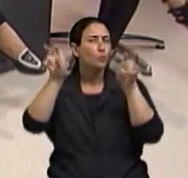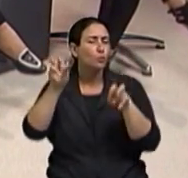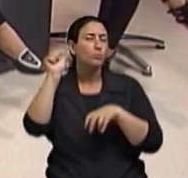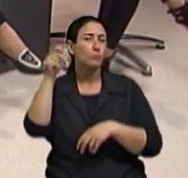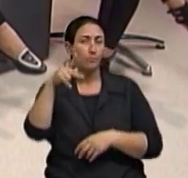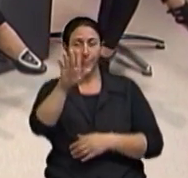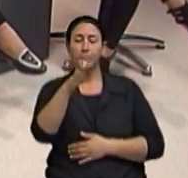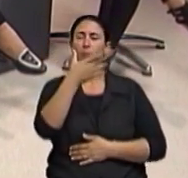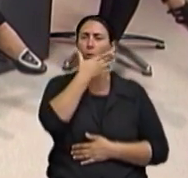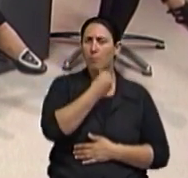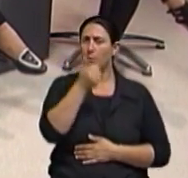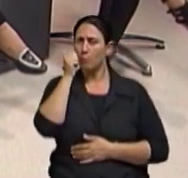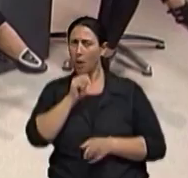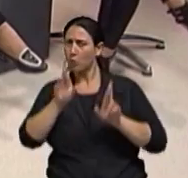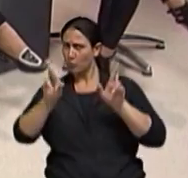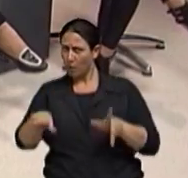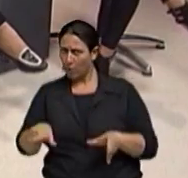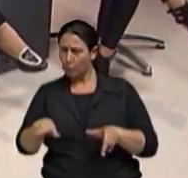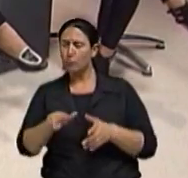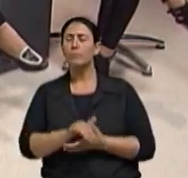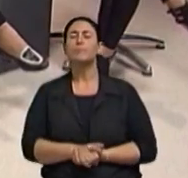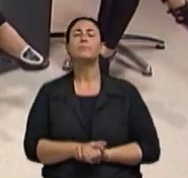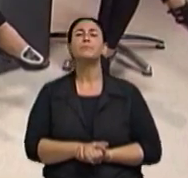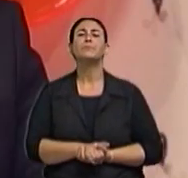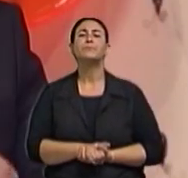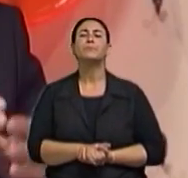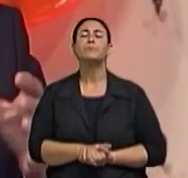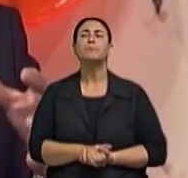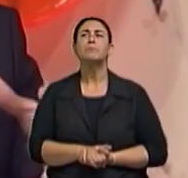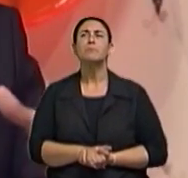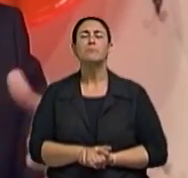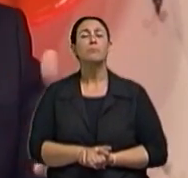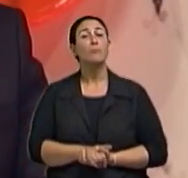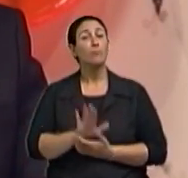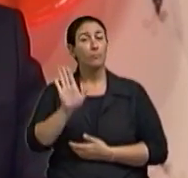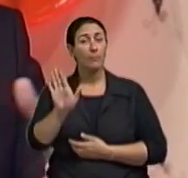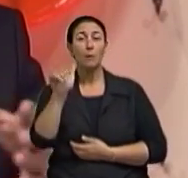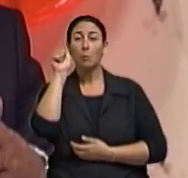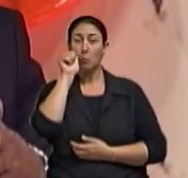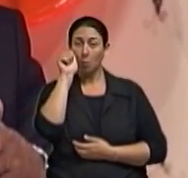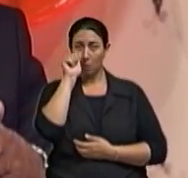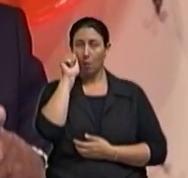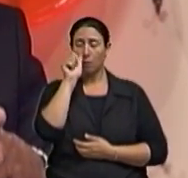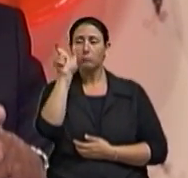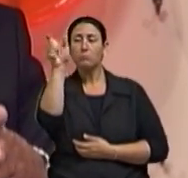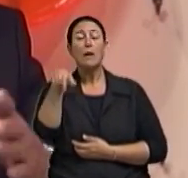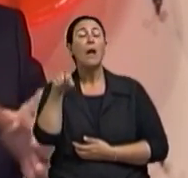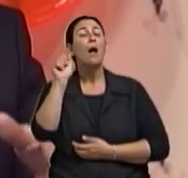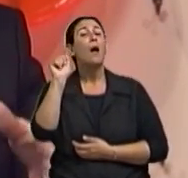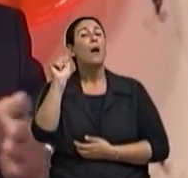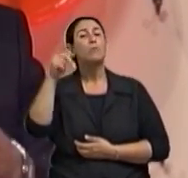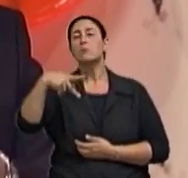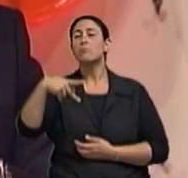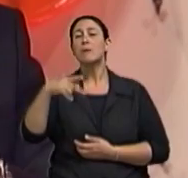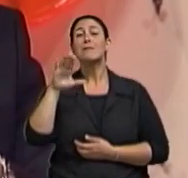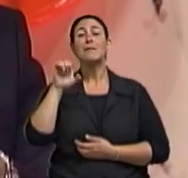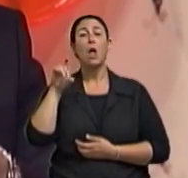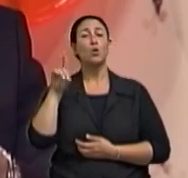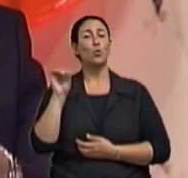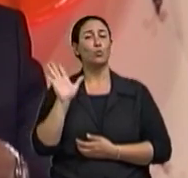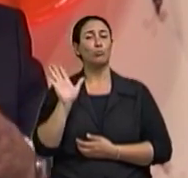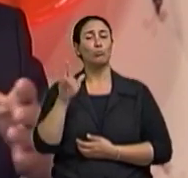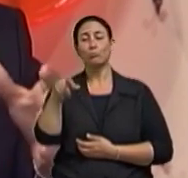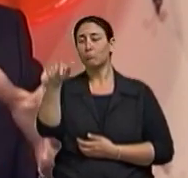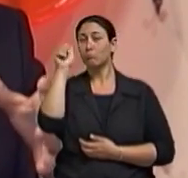para mulher e para homem é diferente? A mulher, ela se aposenta mais cedo e muitas vezes tem uma outra